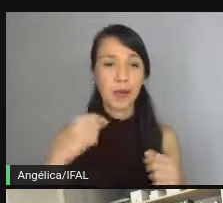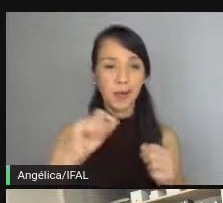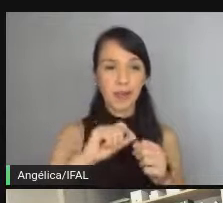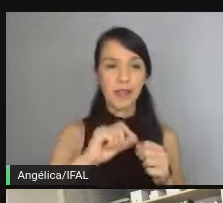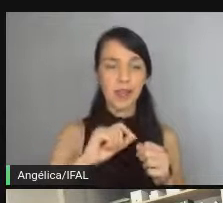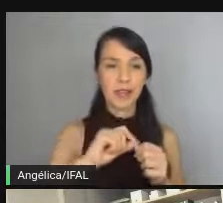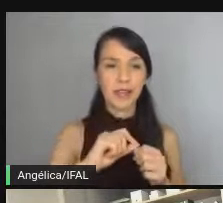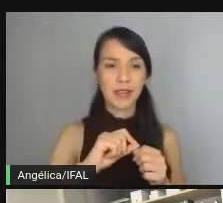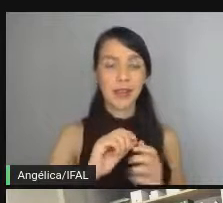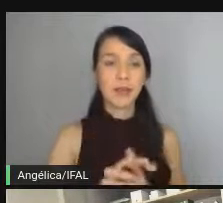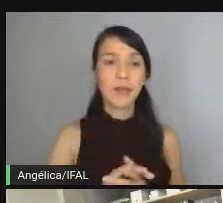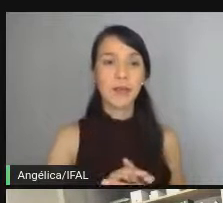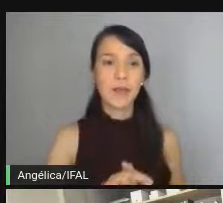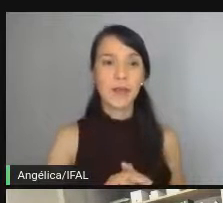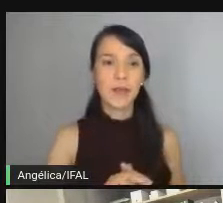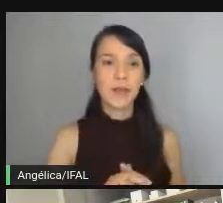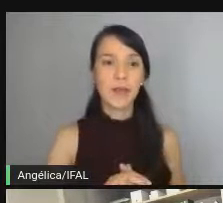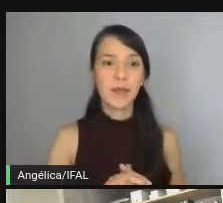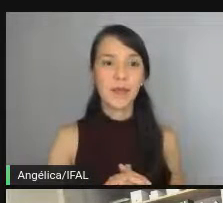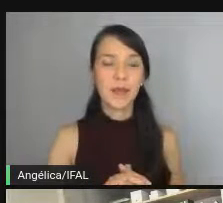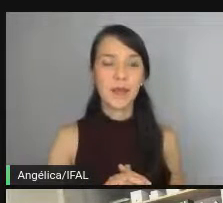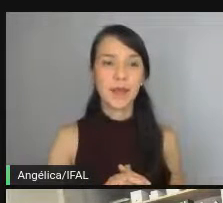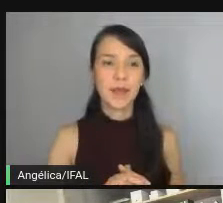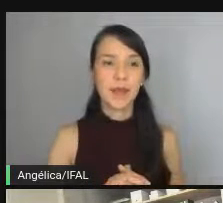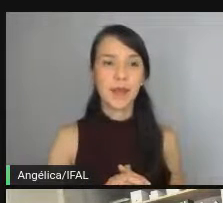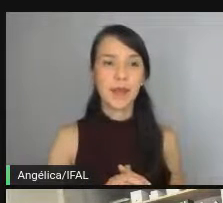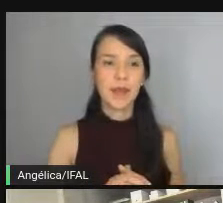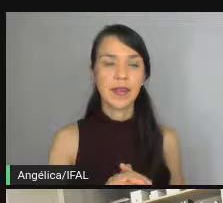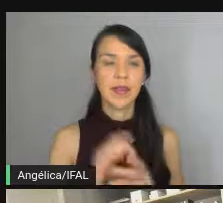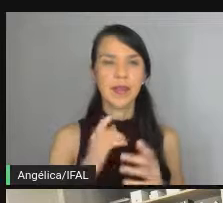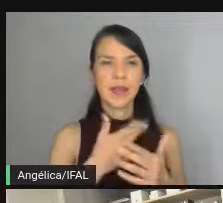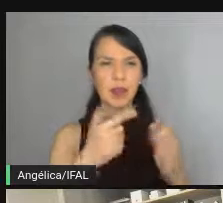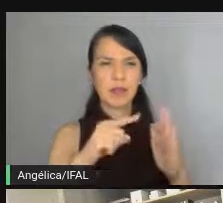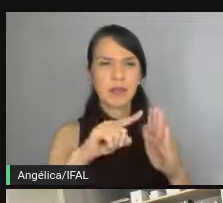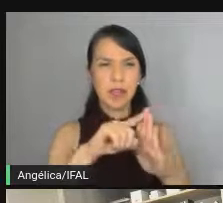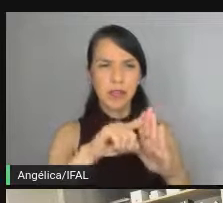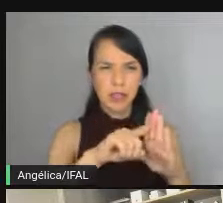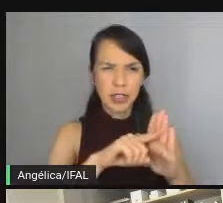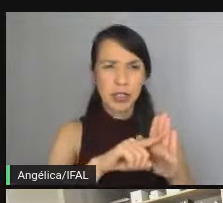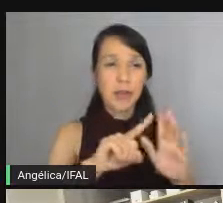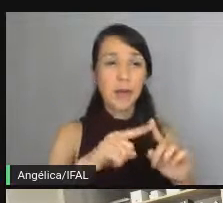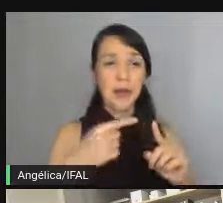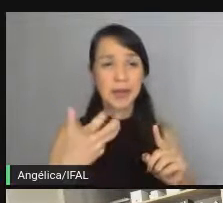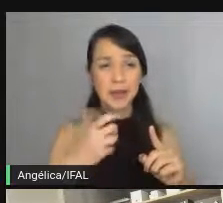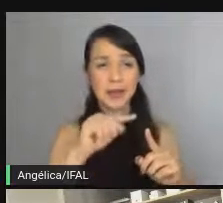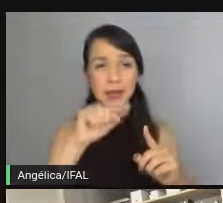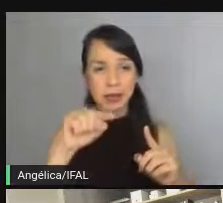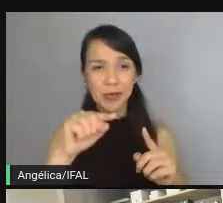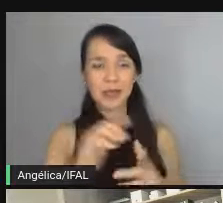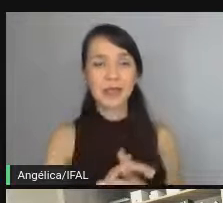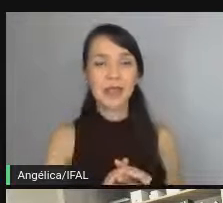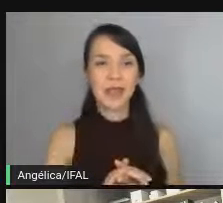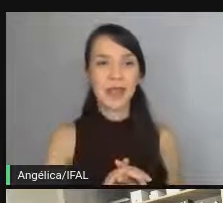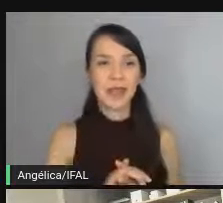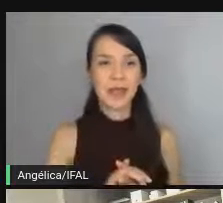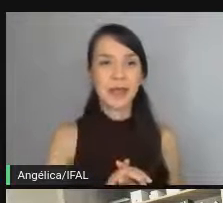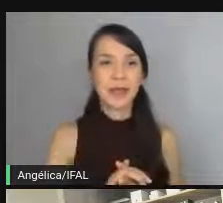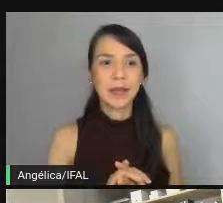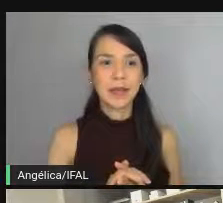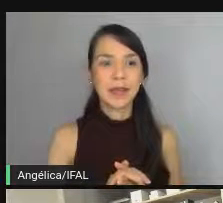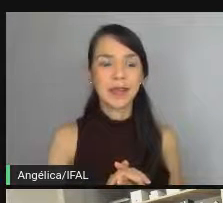um spec de inspeções e tal, mas eu gostaria que você me trouxesse uma